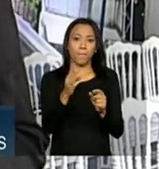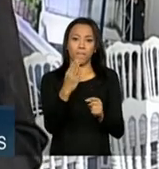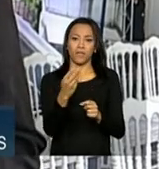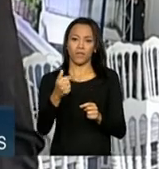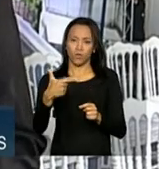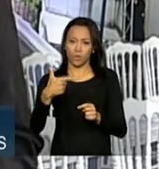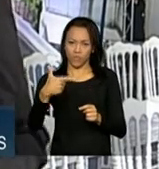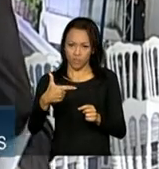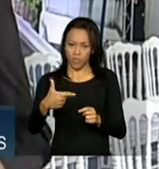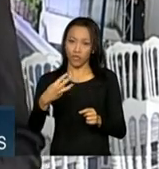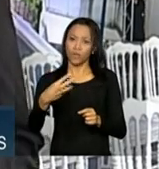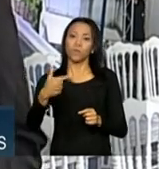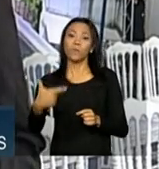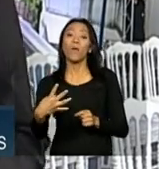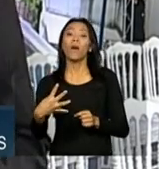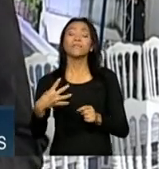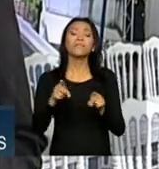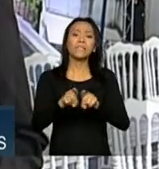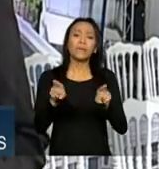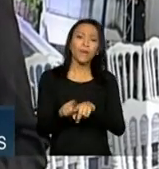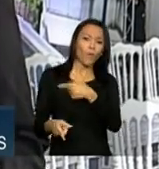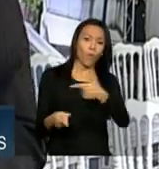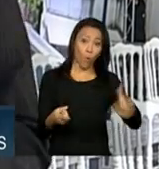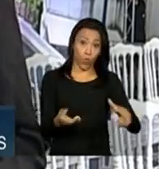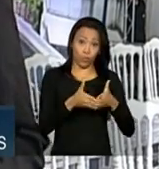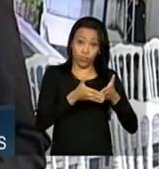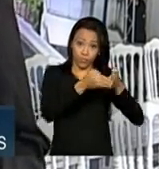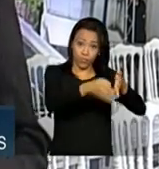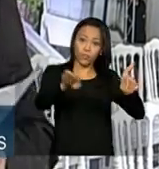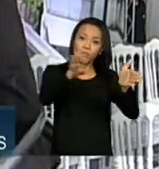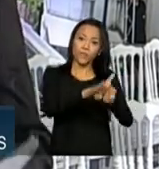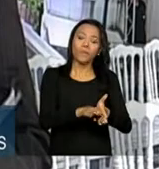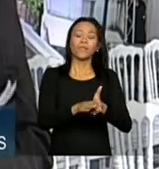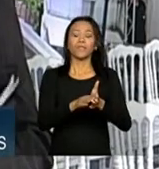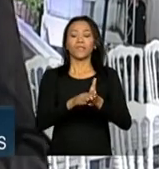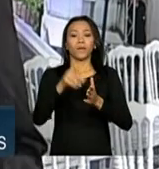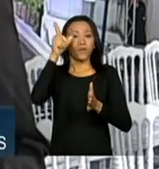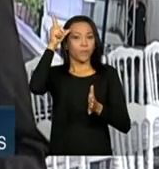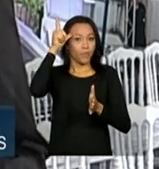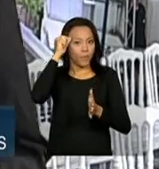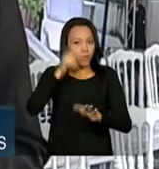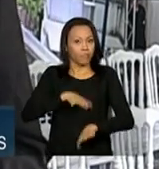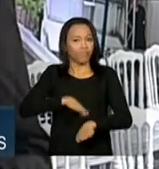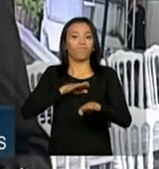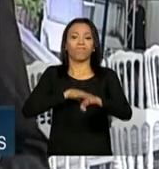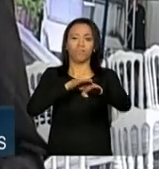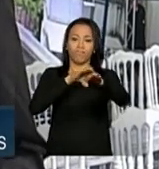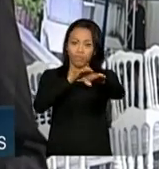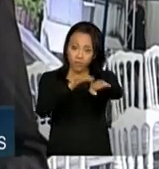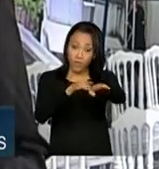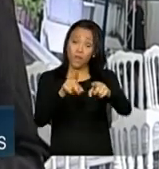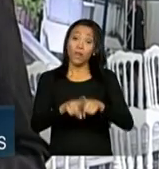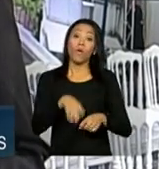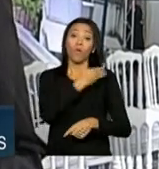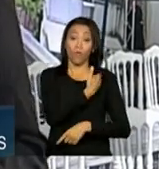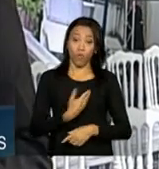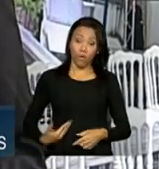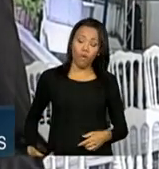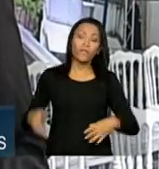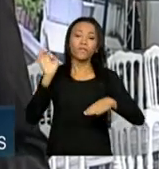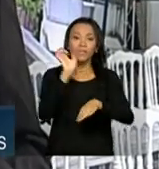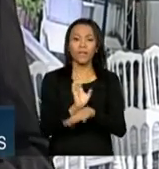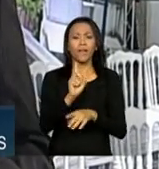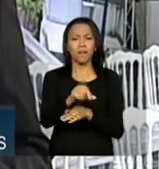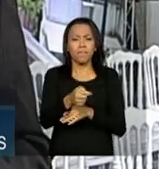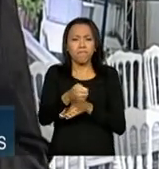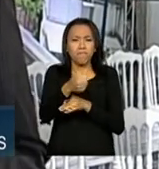-324 e o porto de Salvador, ajudando a desafogar o trânsito da cidade. A estimativa do governo do estado é